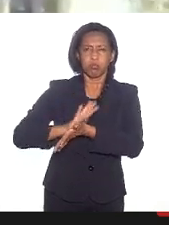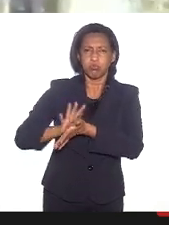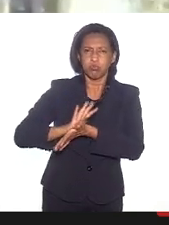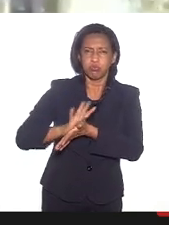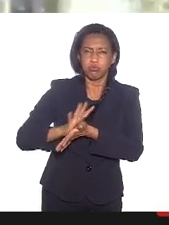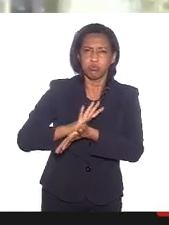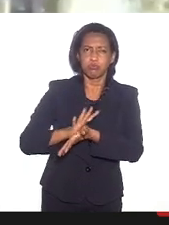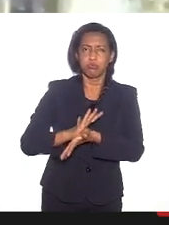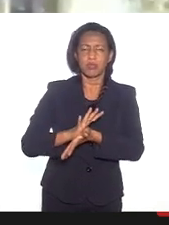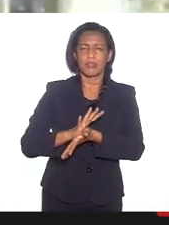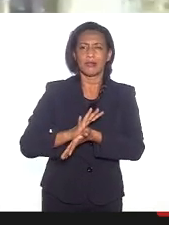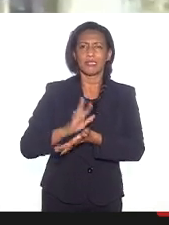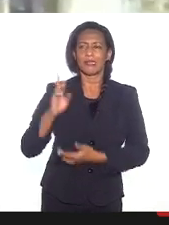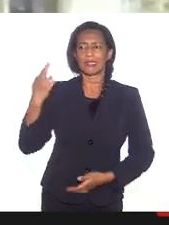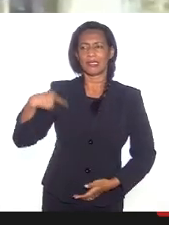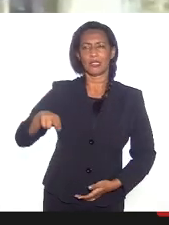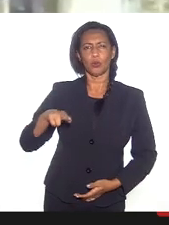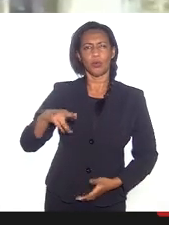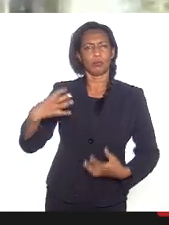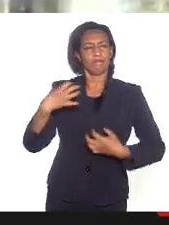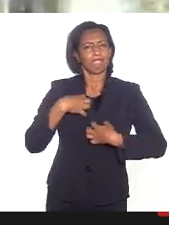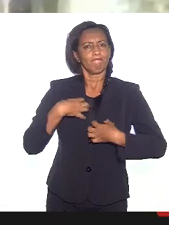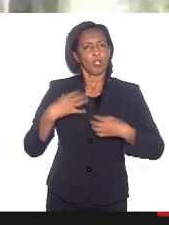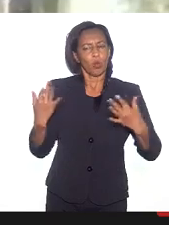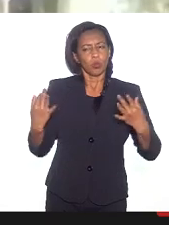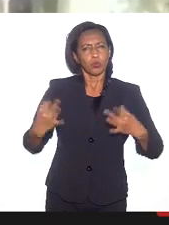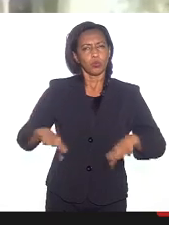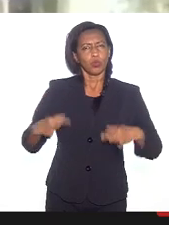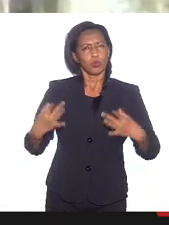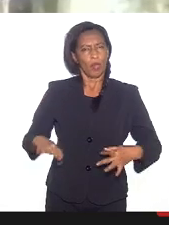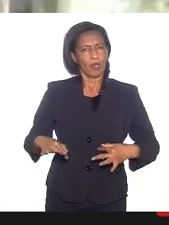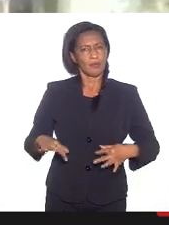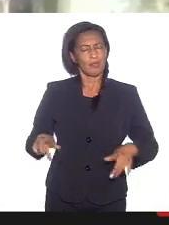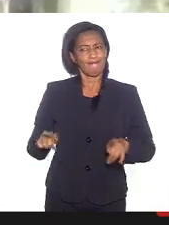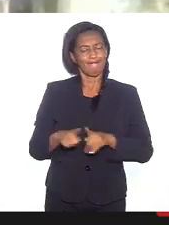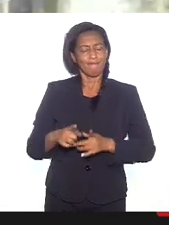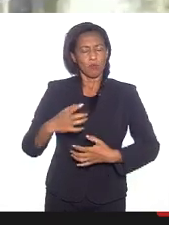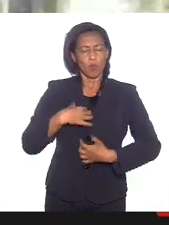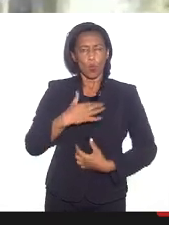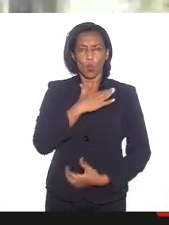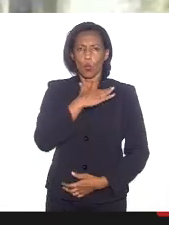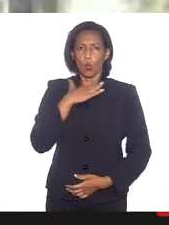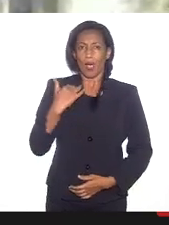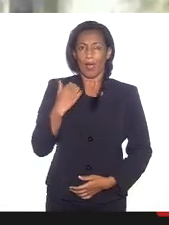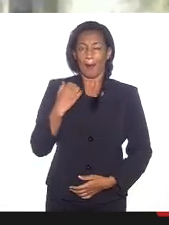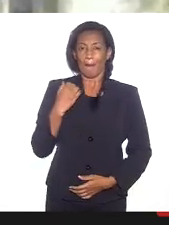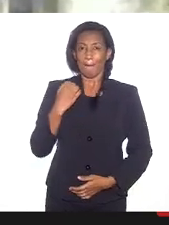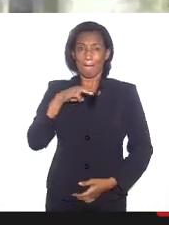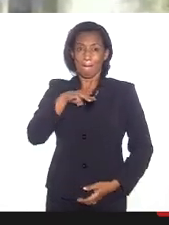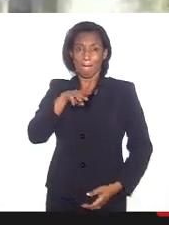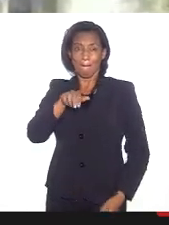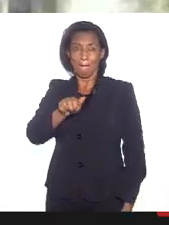adoece. E o pior, nos mata. Nos mata.